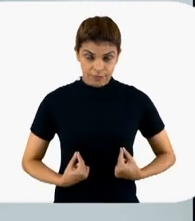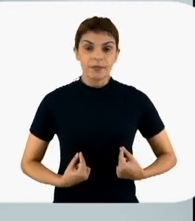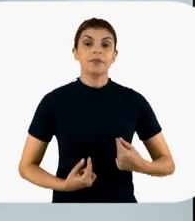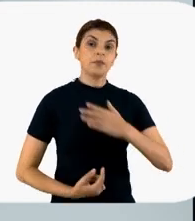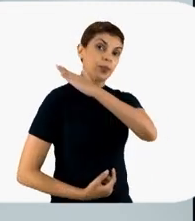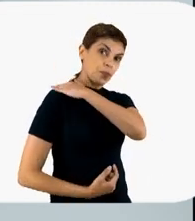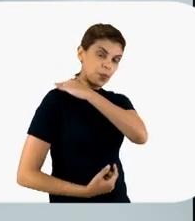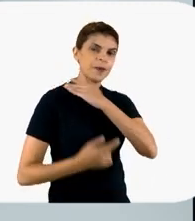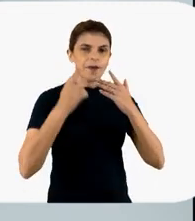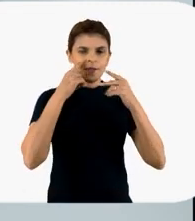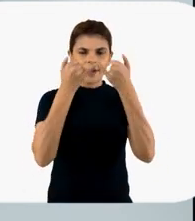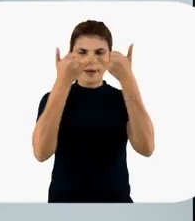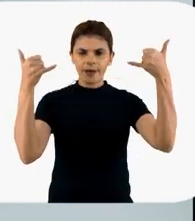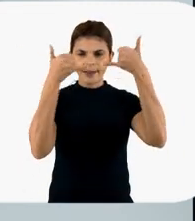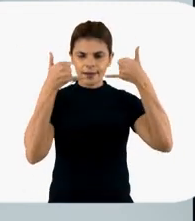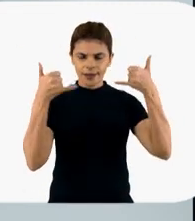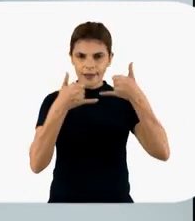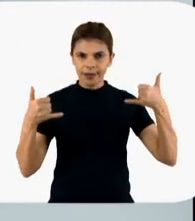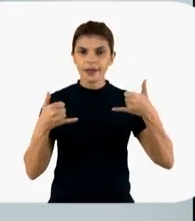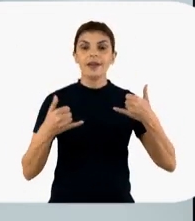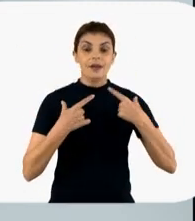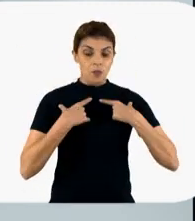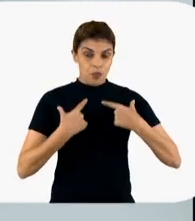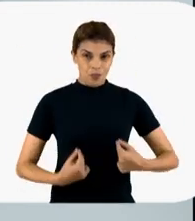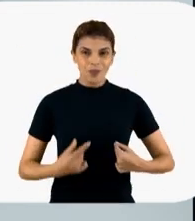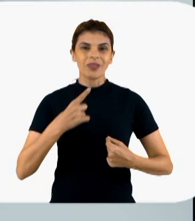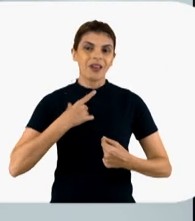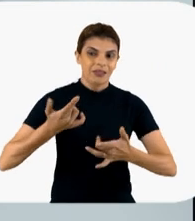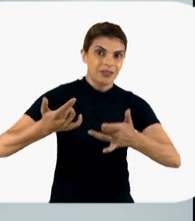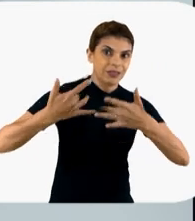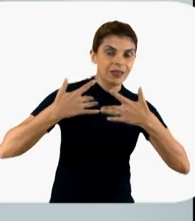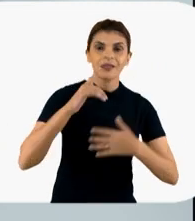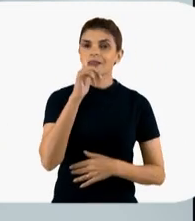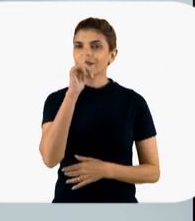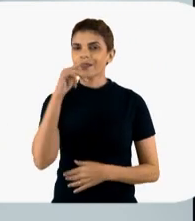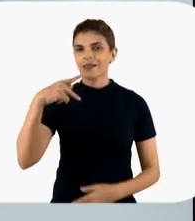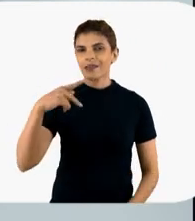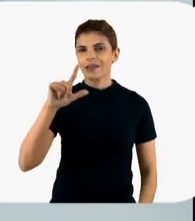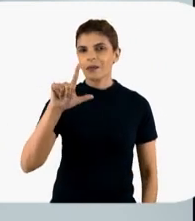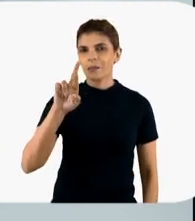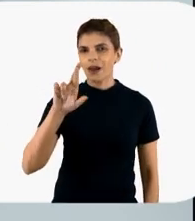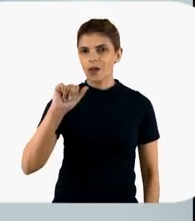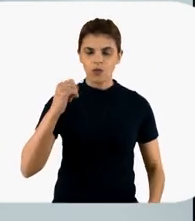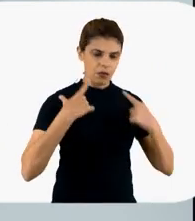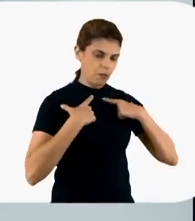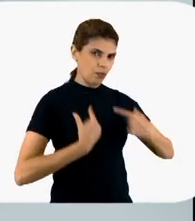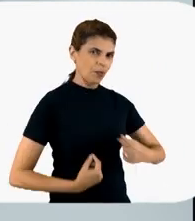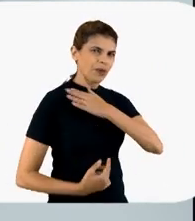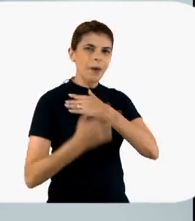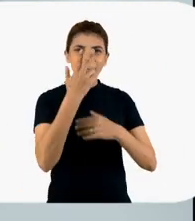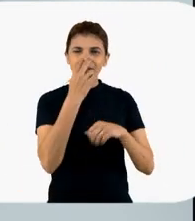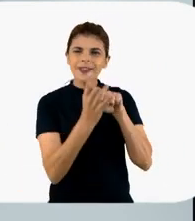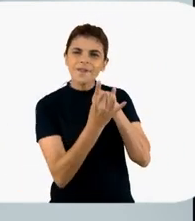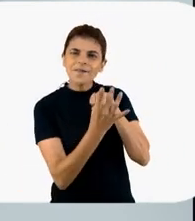e vê os ecos da pleura, que são as linhas A. Isso é no pulmão normal. O que ocorre é que aqueles vidros